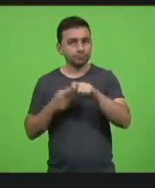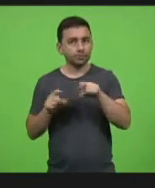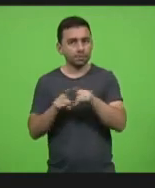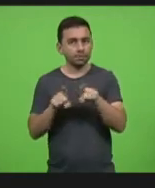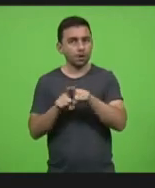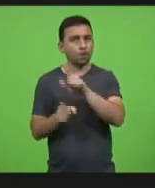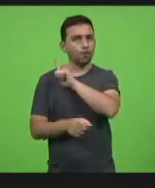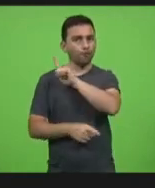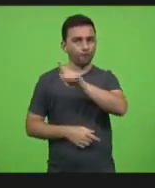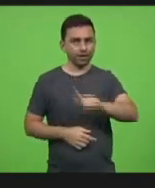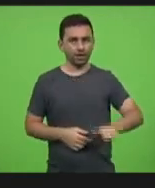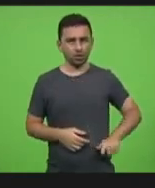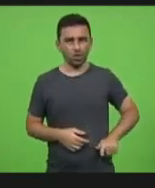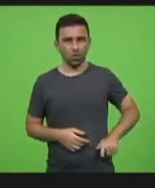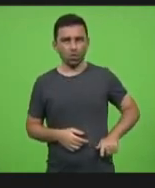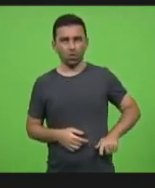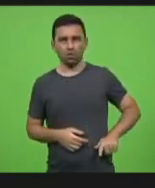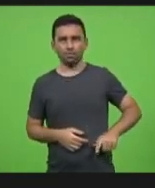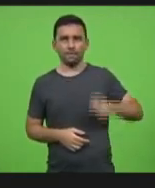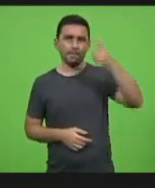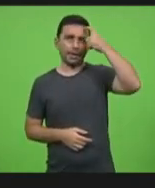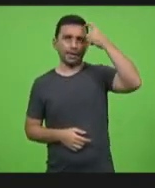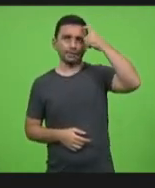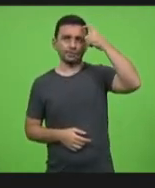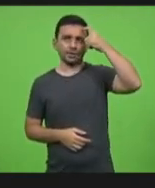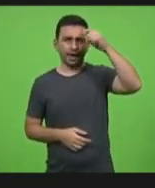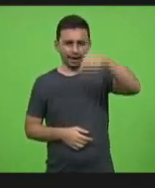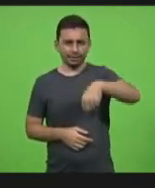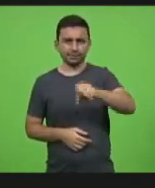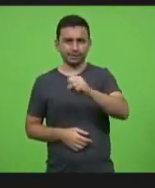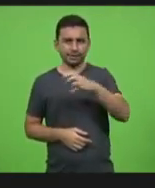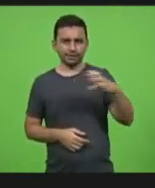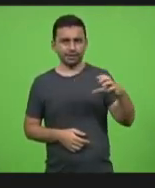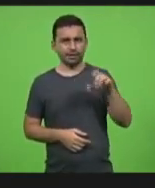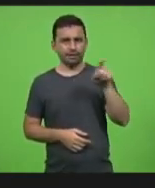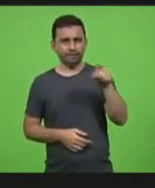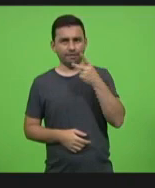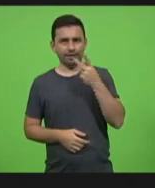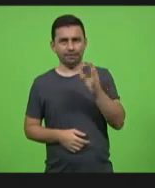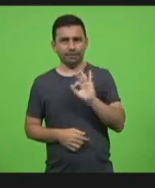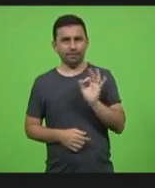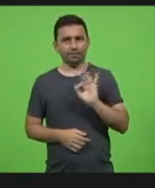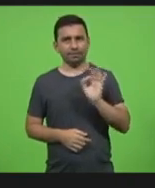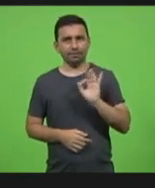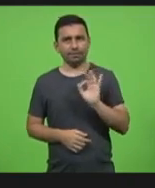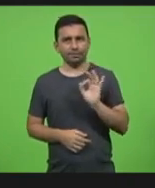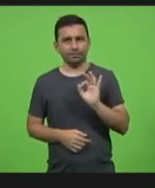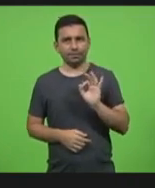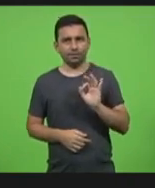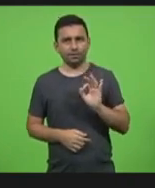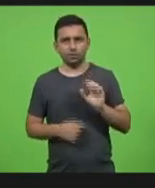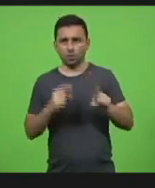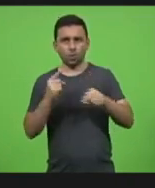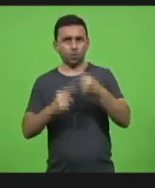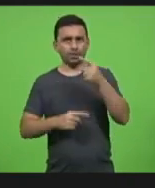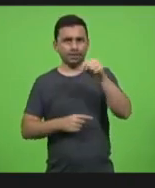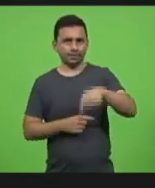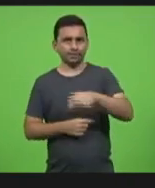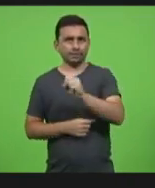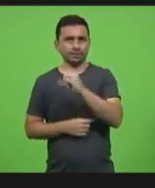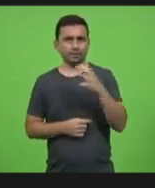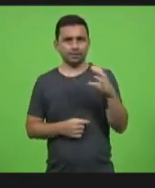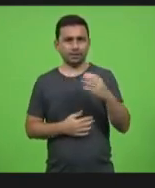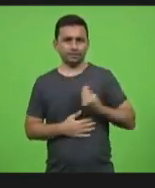governador acha que não é sobre Santa Catarina que eles estão tratando que não é em Santa Catarina que eles